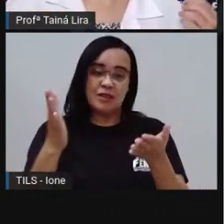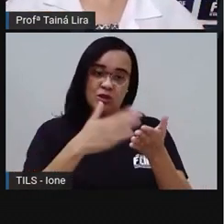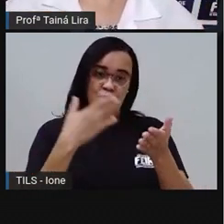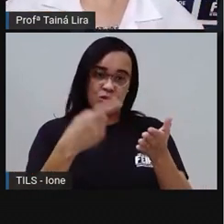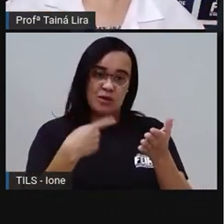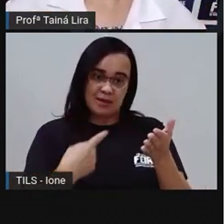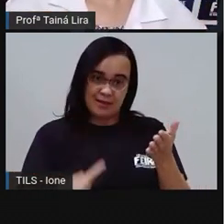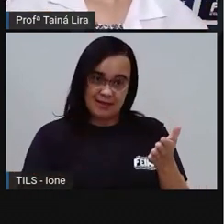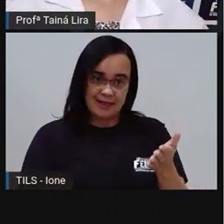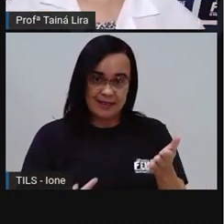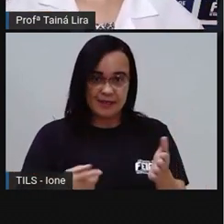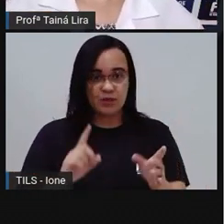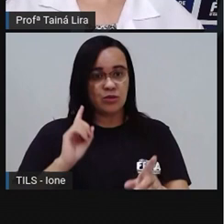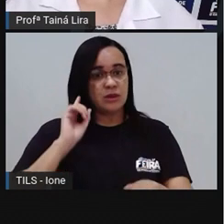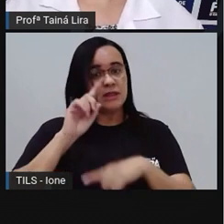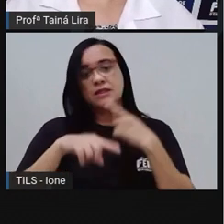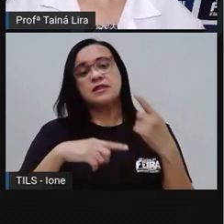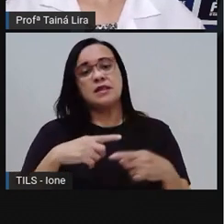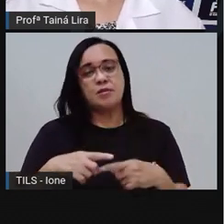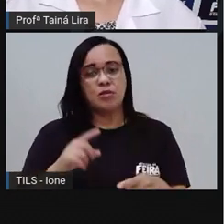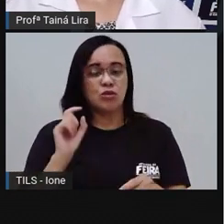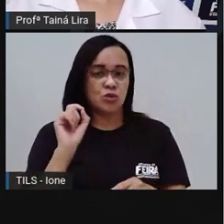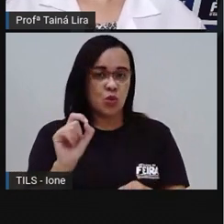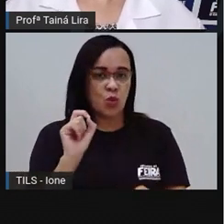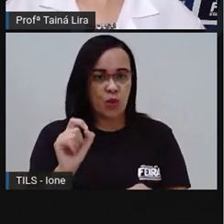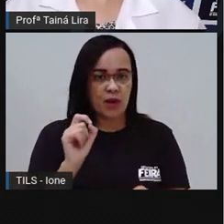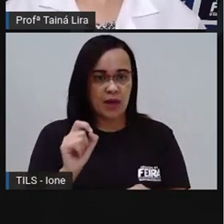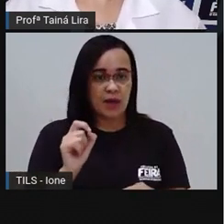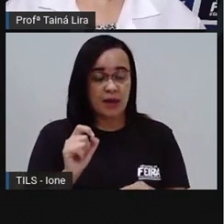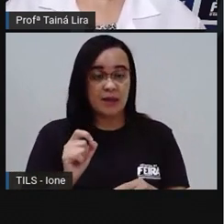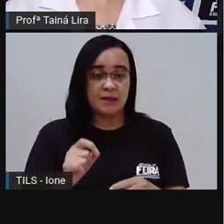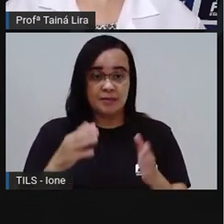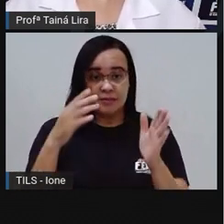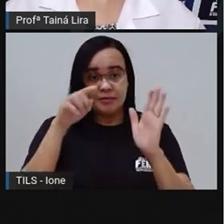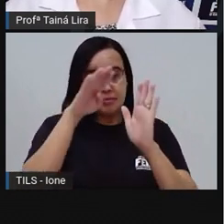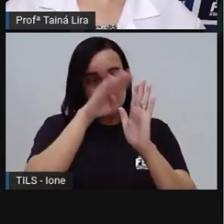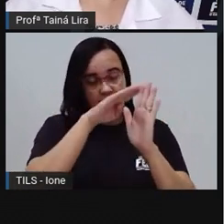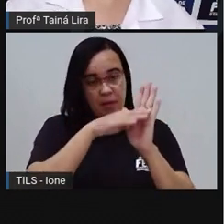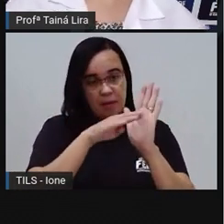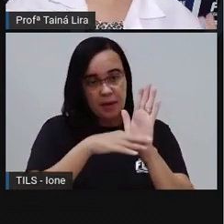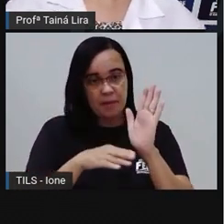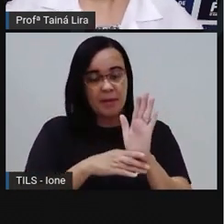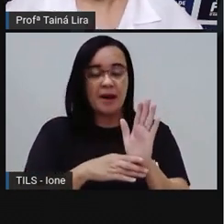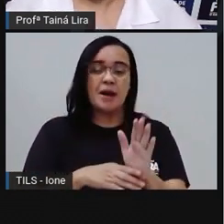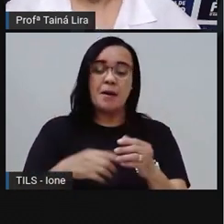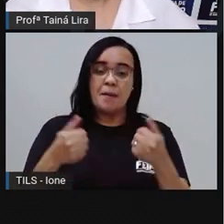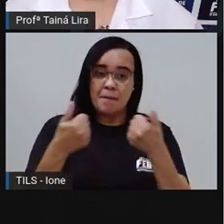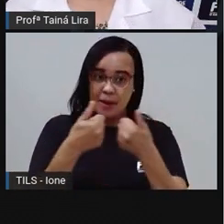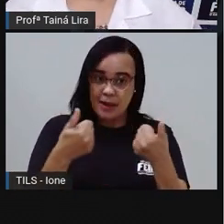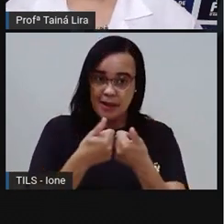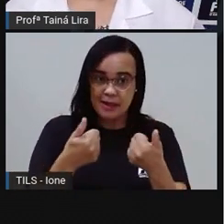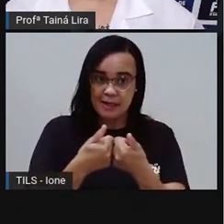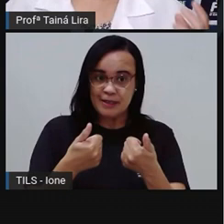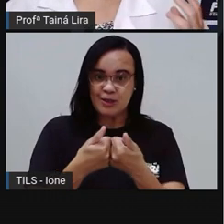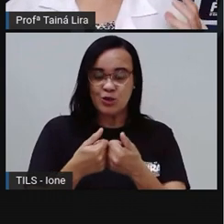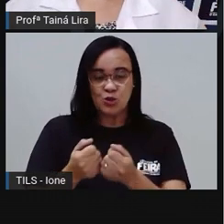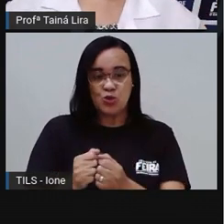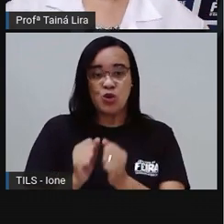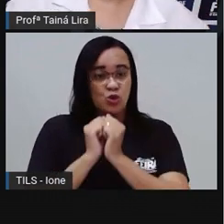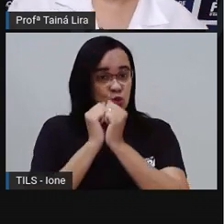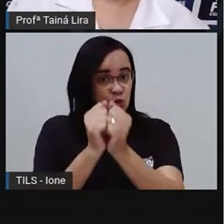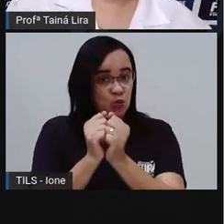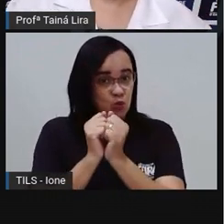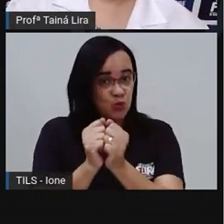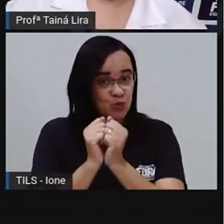E aí você vai deixar Essa receita Perto de você Caso você esqueça De falar algo Tá bom? Então eu tô aqui